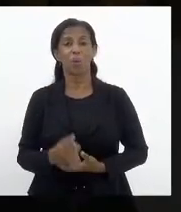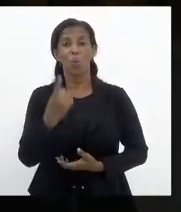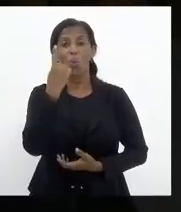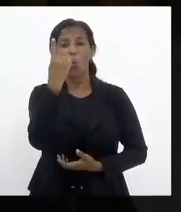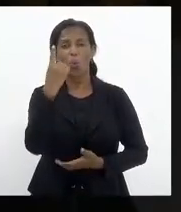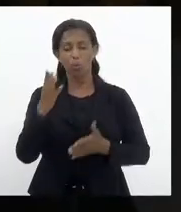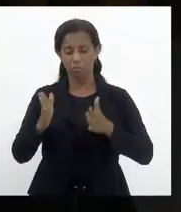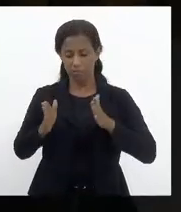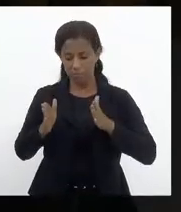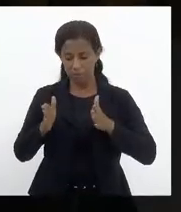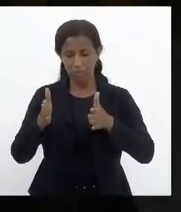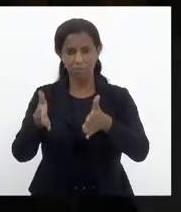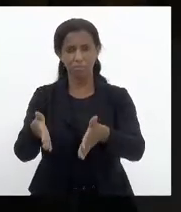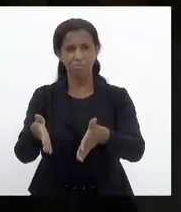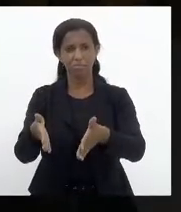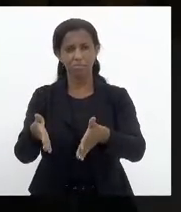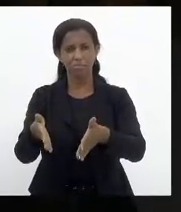caminho,